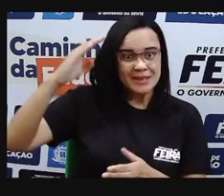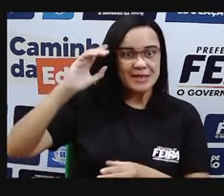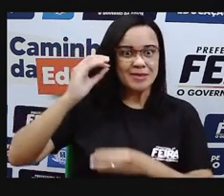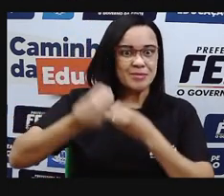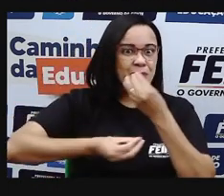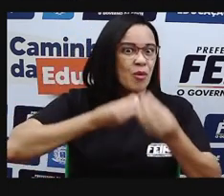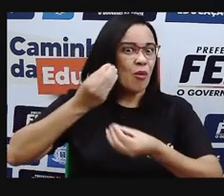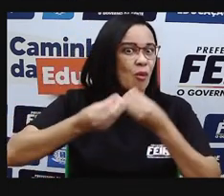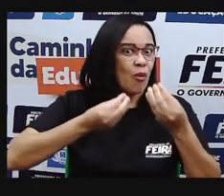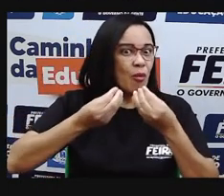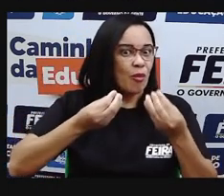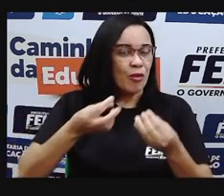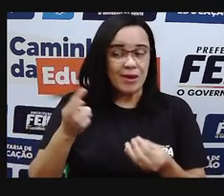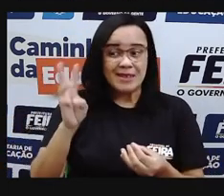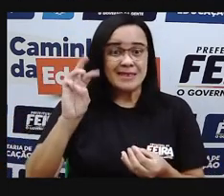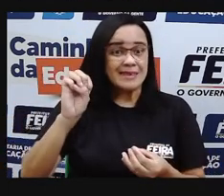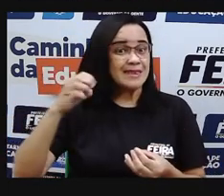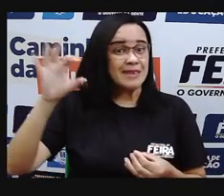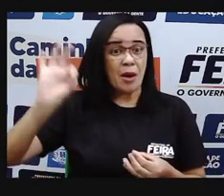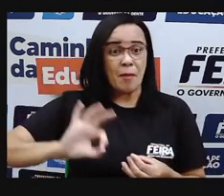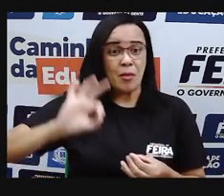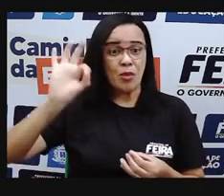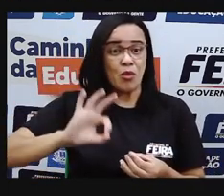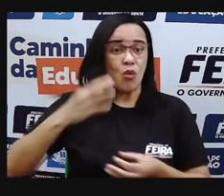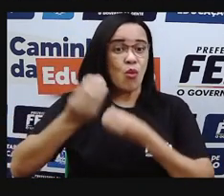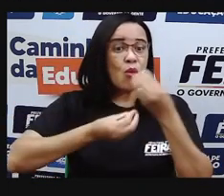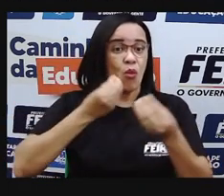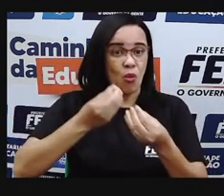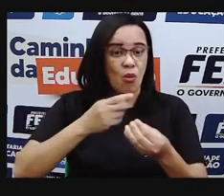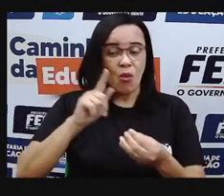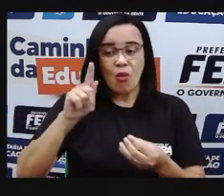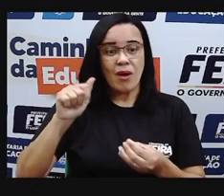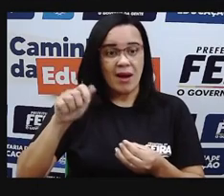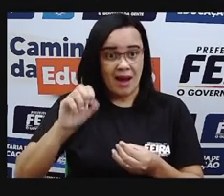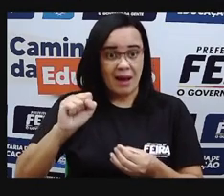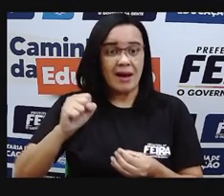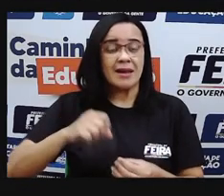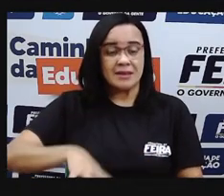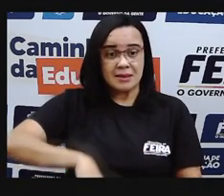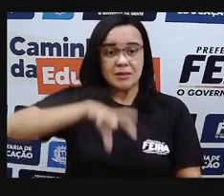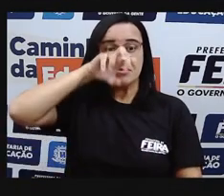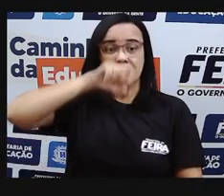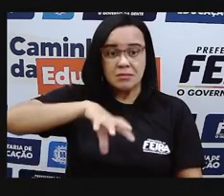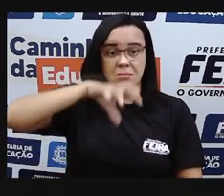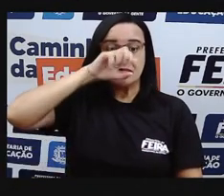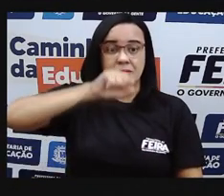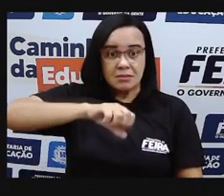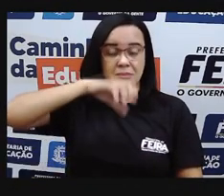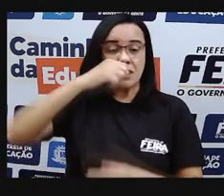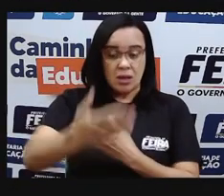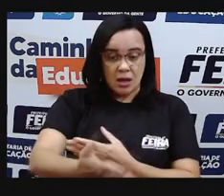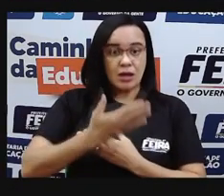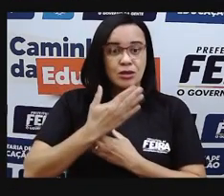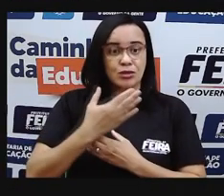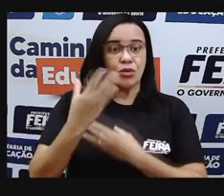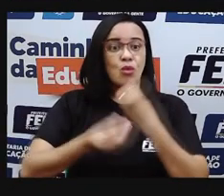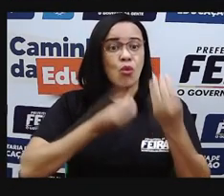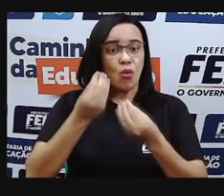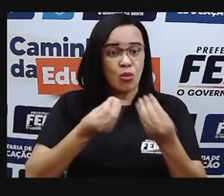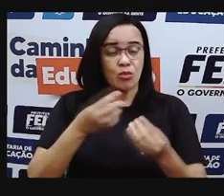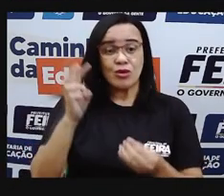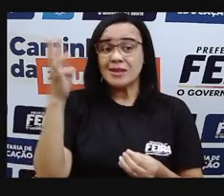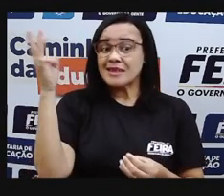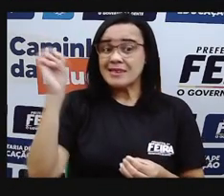é 30% do oxigênio, do gás oxigênio que está na nossa atmosfera, que nós utilizamos para respirar. E 70